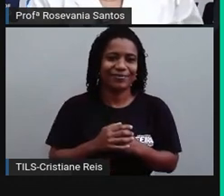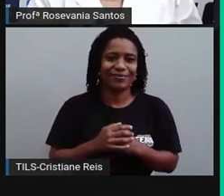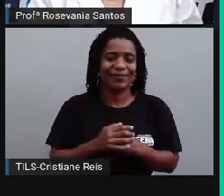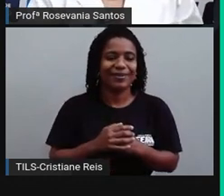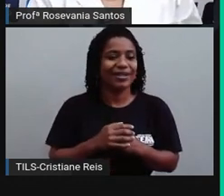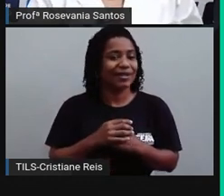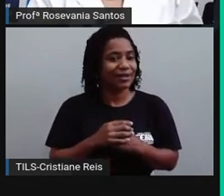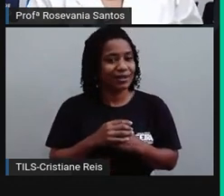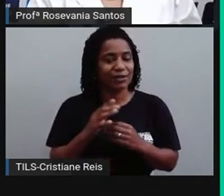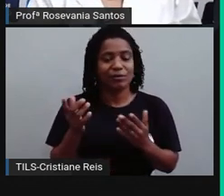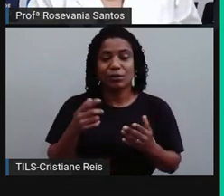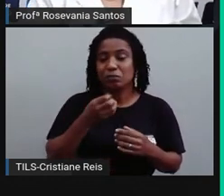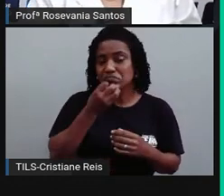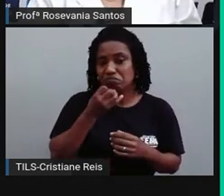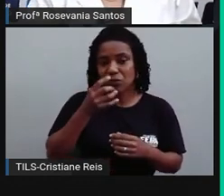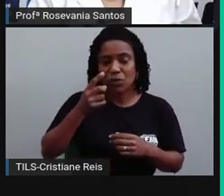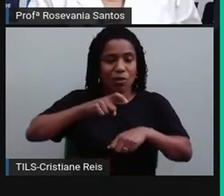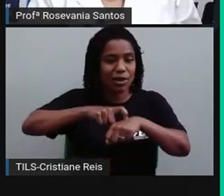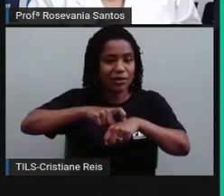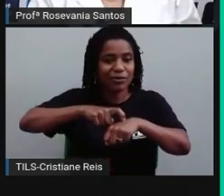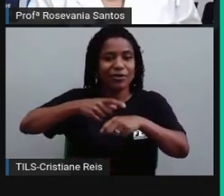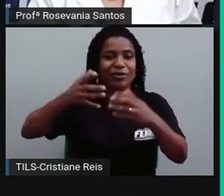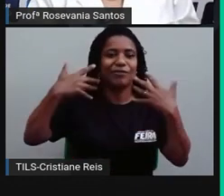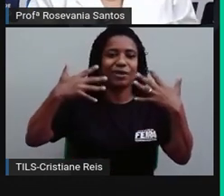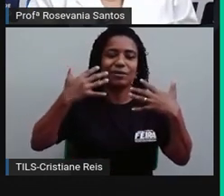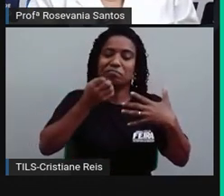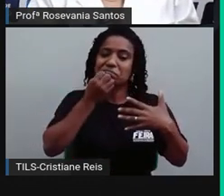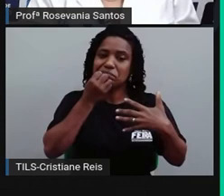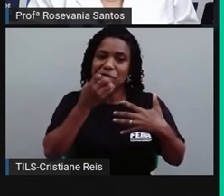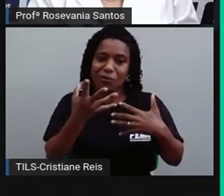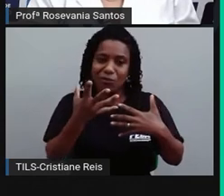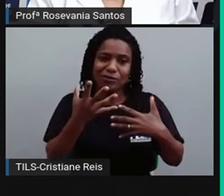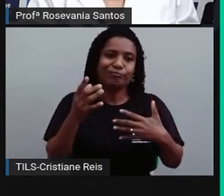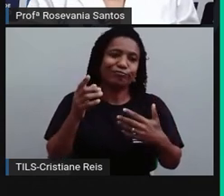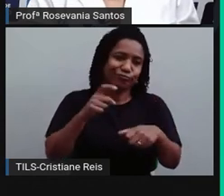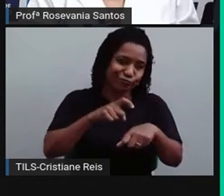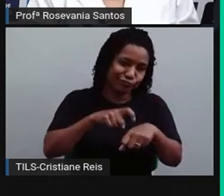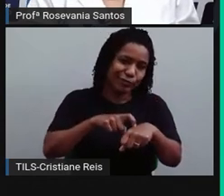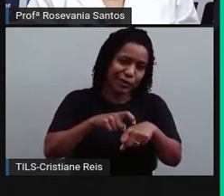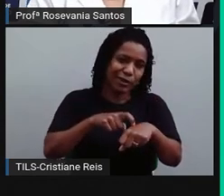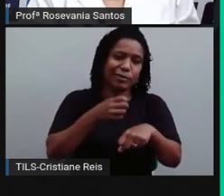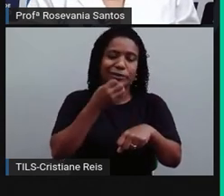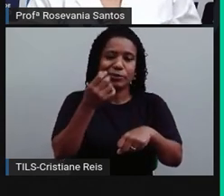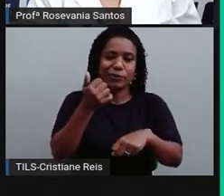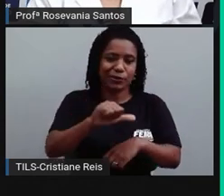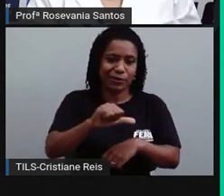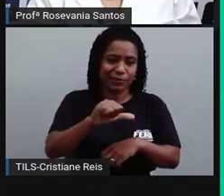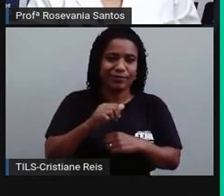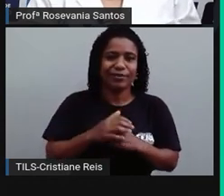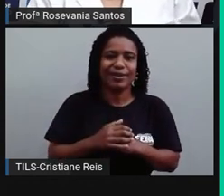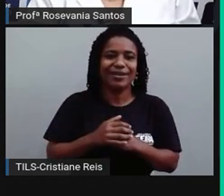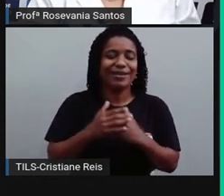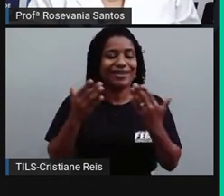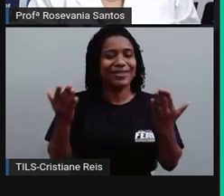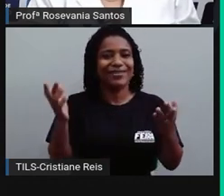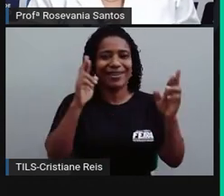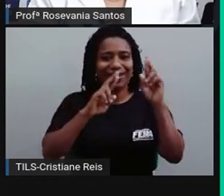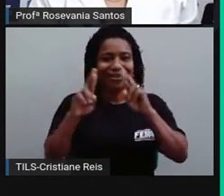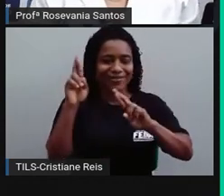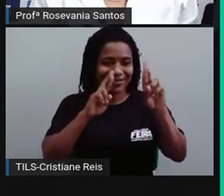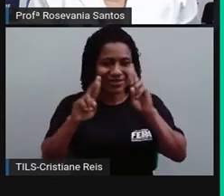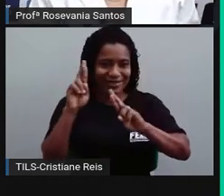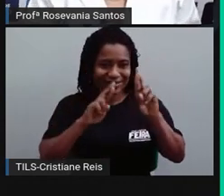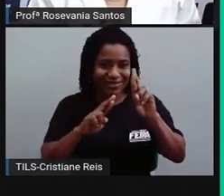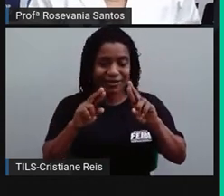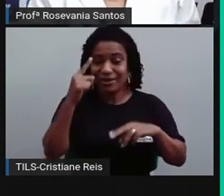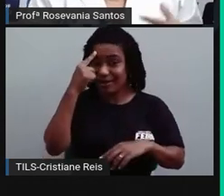suas vantagens e desvantagens, no caso, o horário de verão. Então, a nossa revisãozinha, só